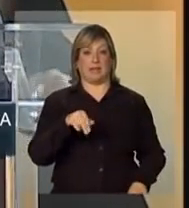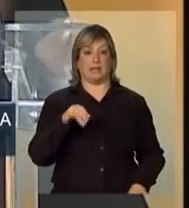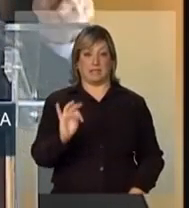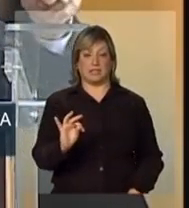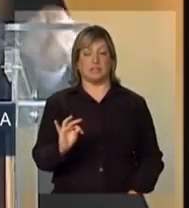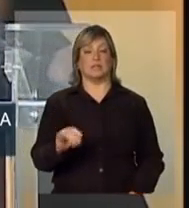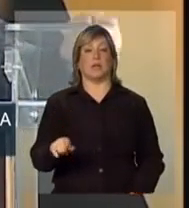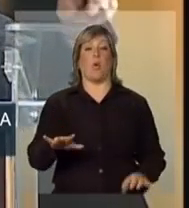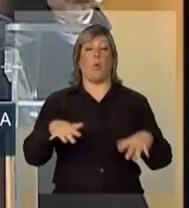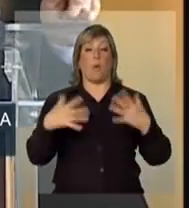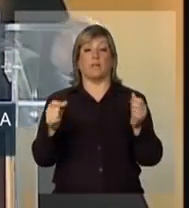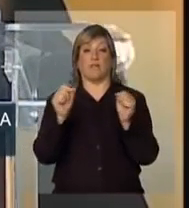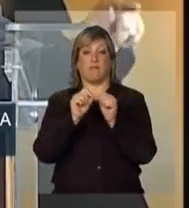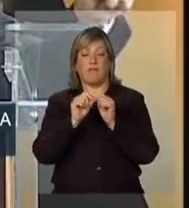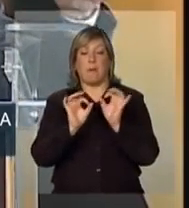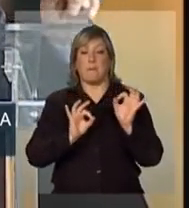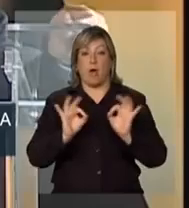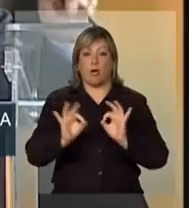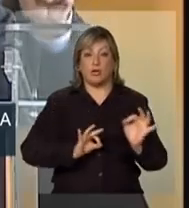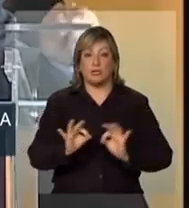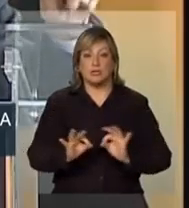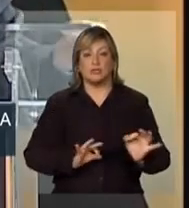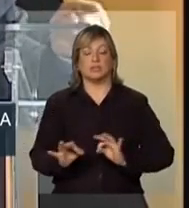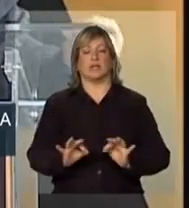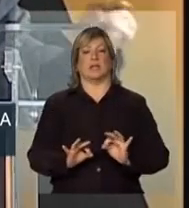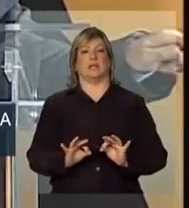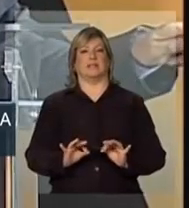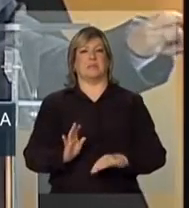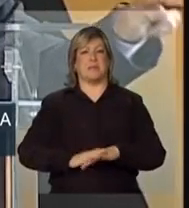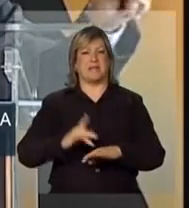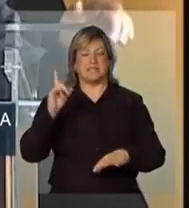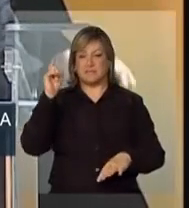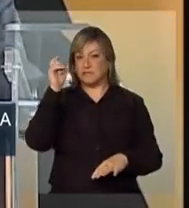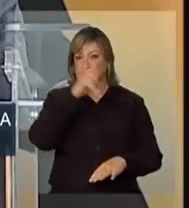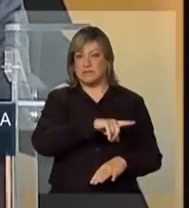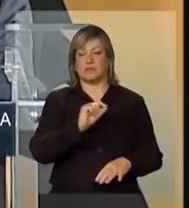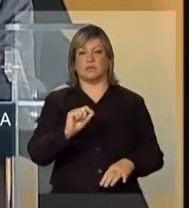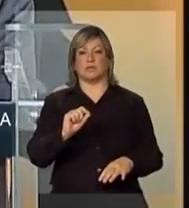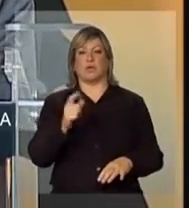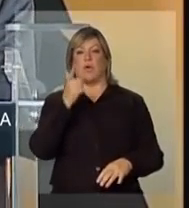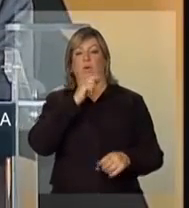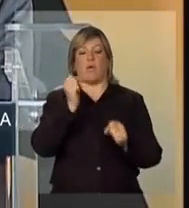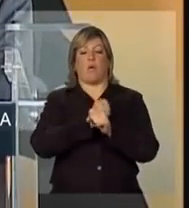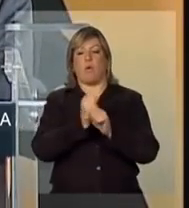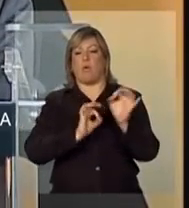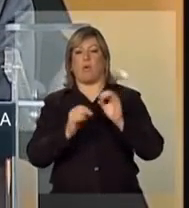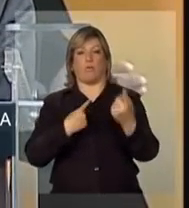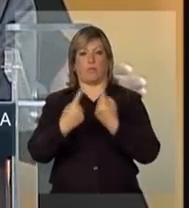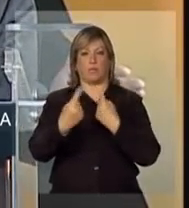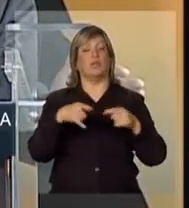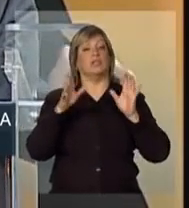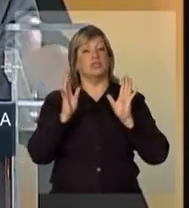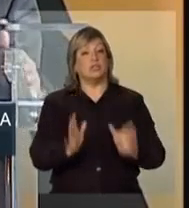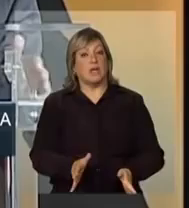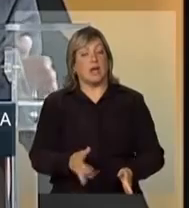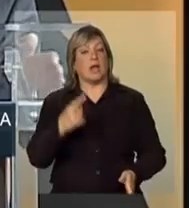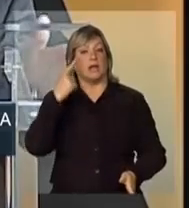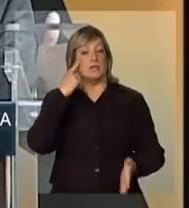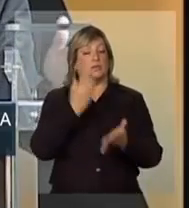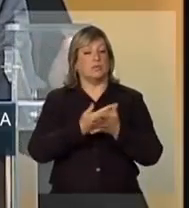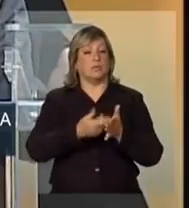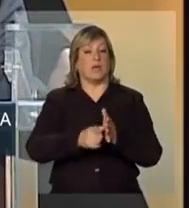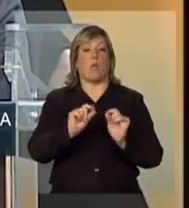quando faz os projetos de intervenções mais pesadas de recuperação de rodovias, já leva em conta, quando